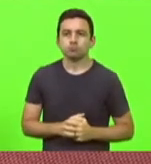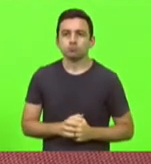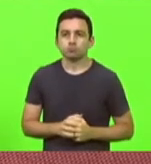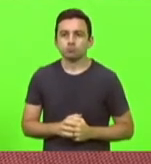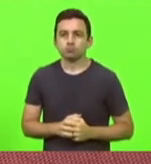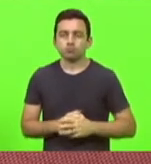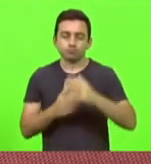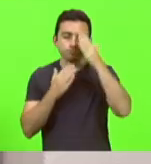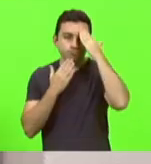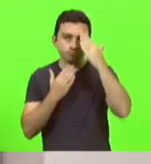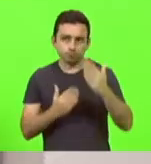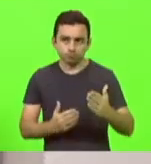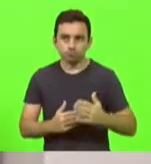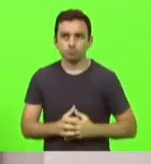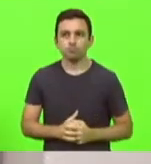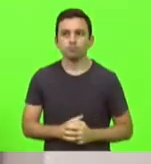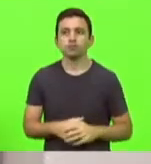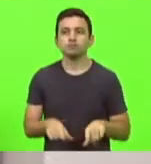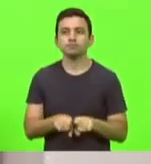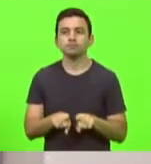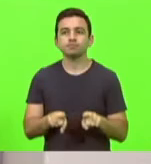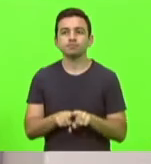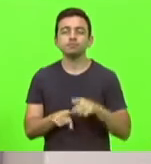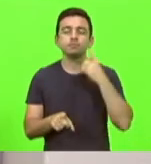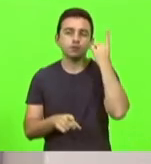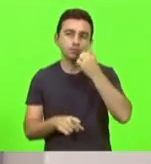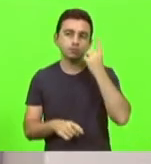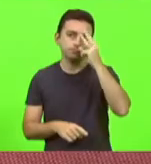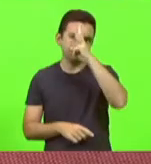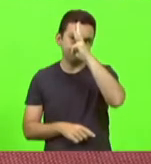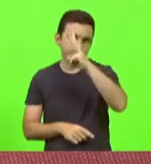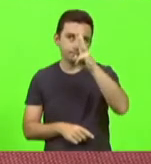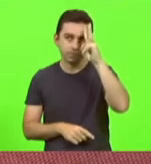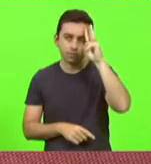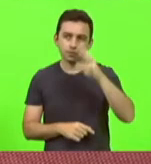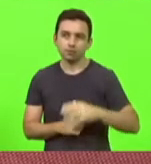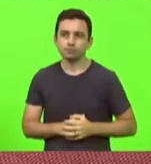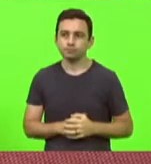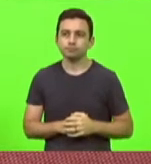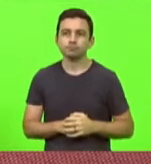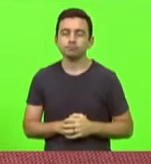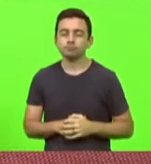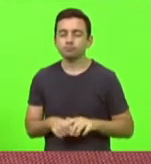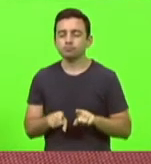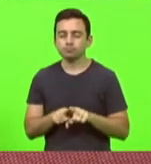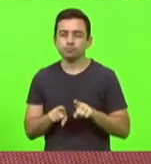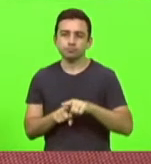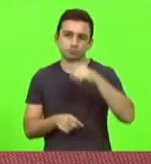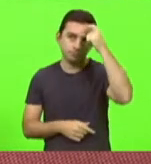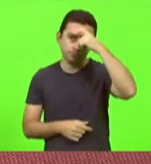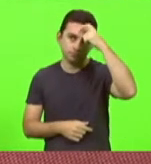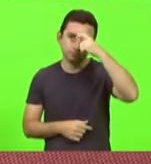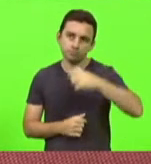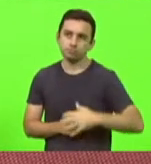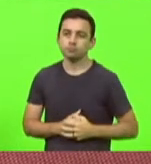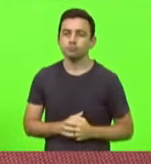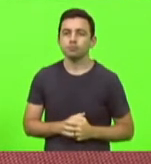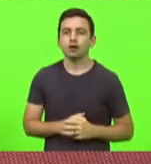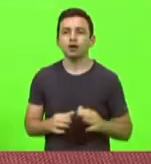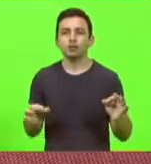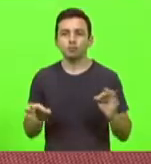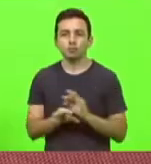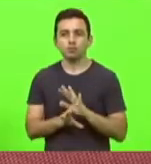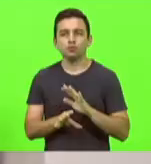deputado. Como vota o deputado Volney Weber? Maurício Scudillac. Obrigado, deputado. Encerrada a